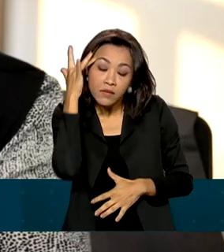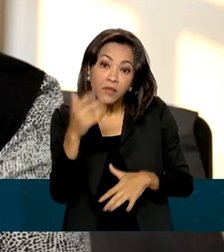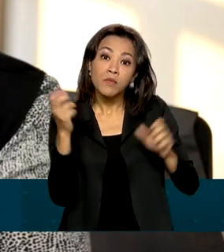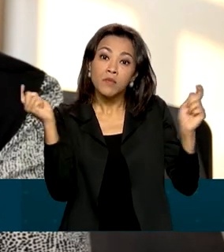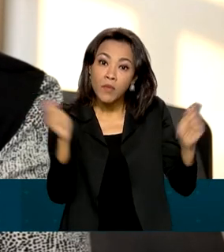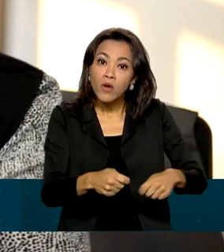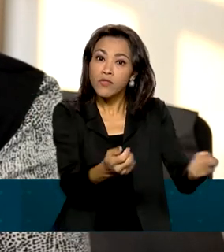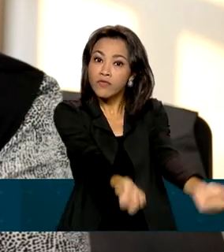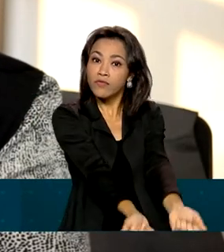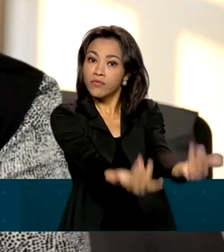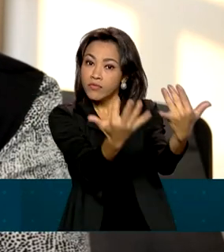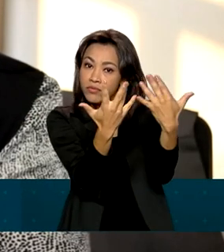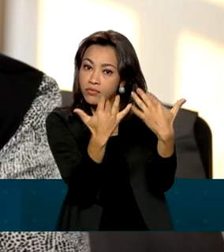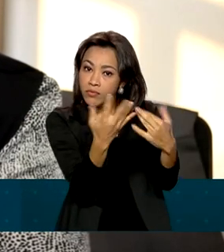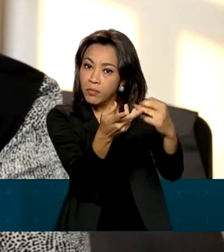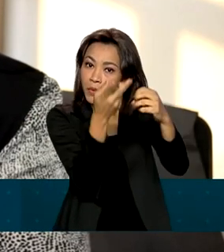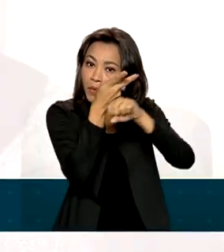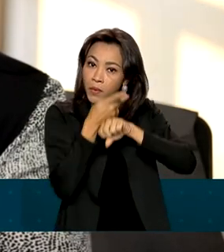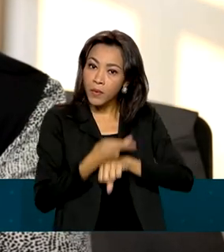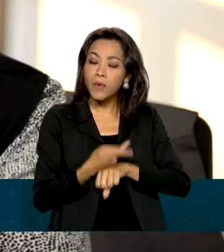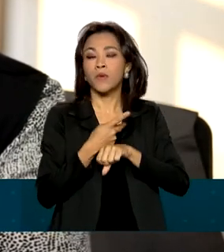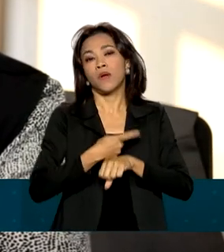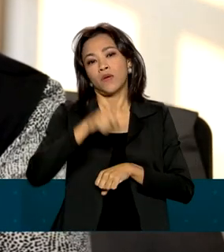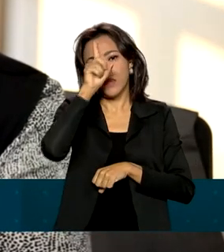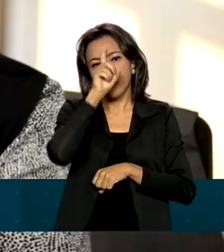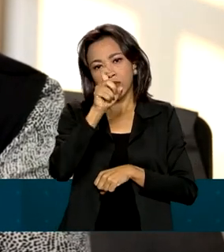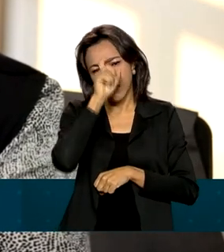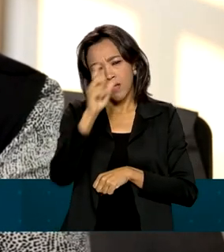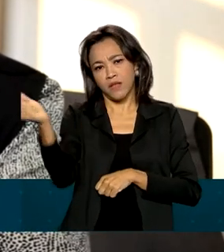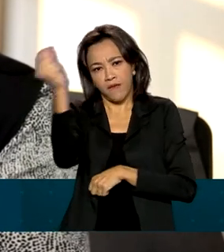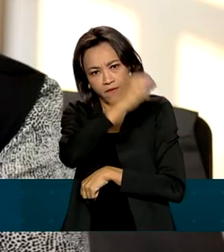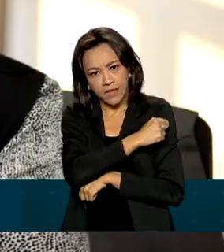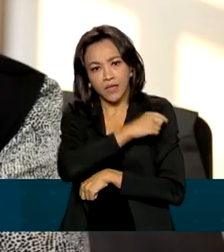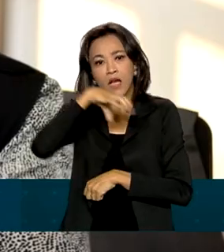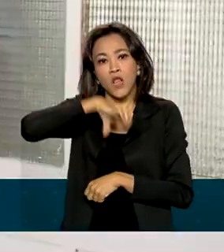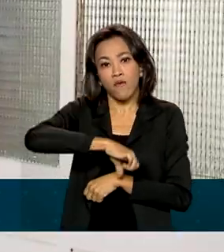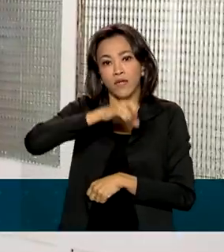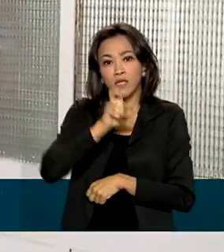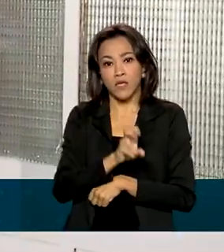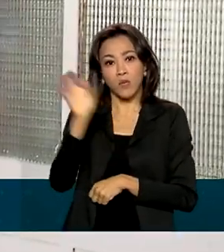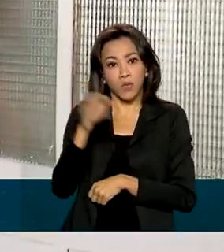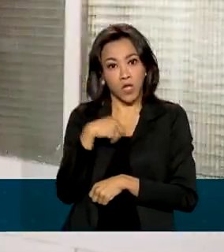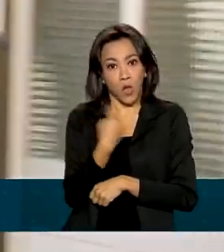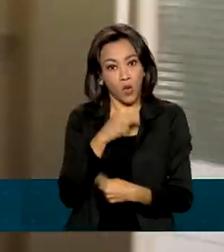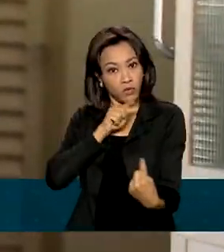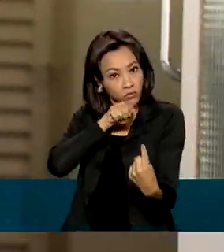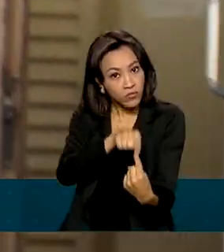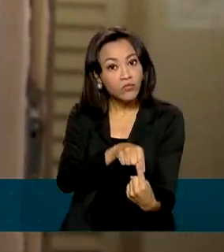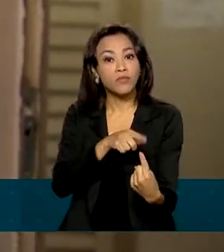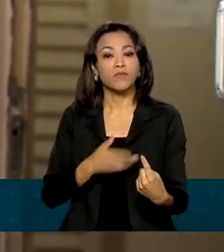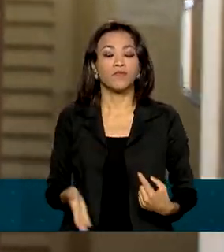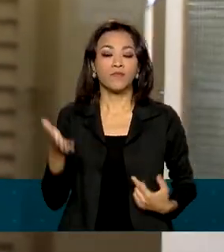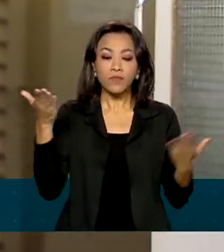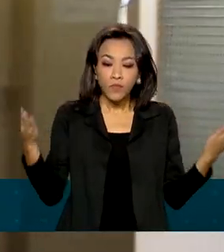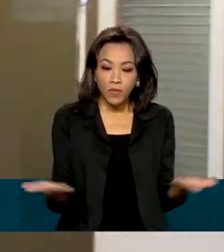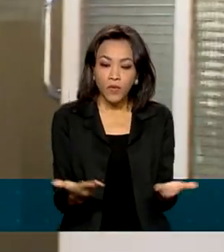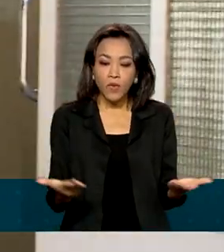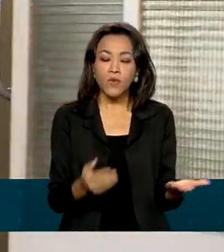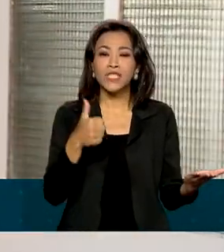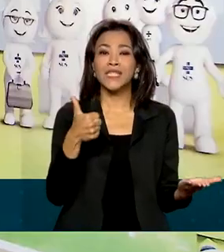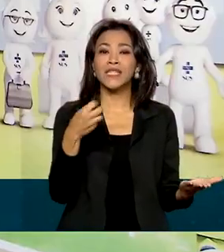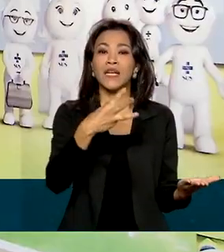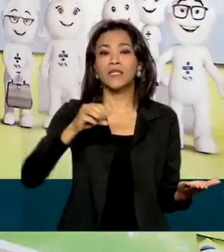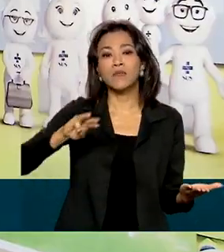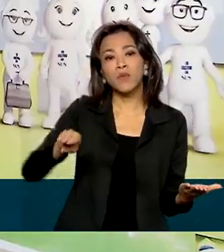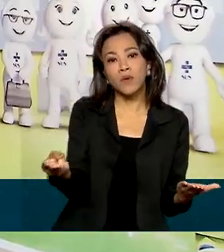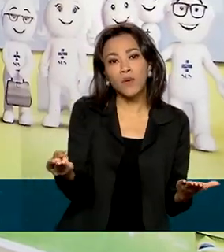então, chamada a procurar as salas de vacinação. E a nossa meta é vacinar 95%. Hoje, no universo de quase 13 milhões,